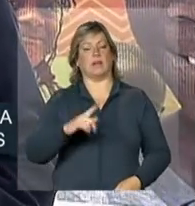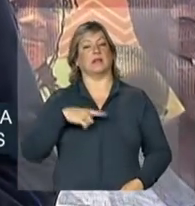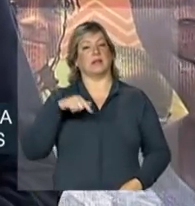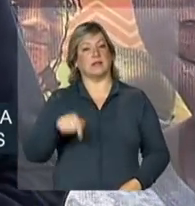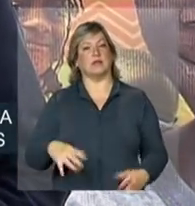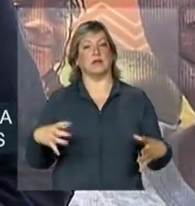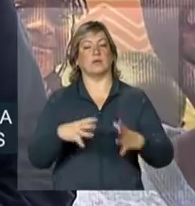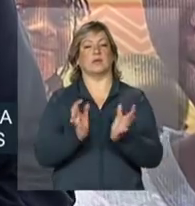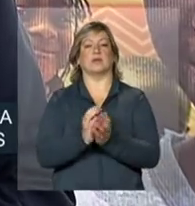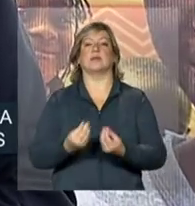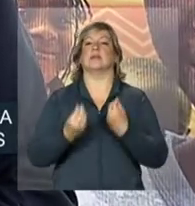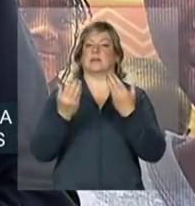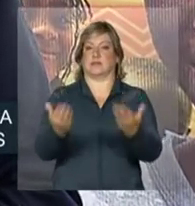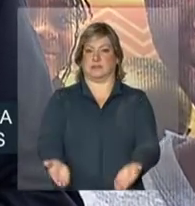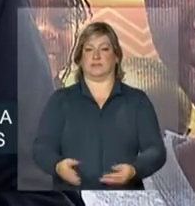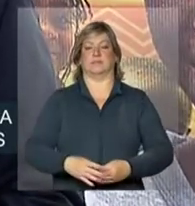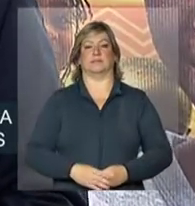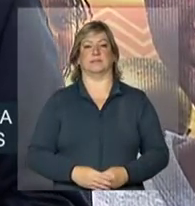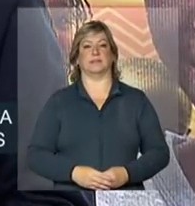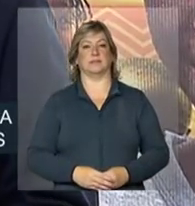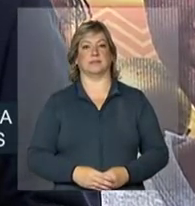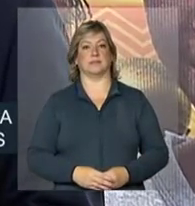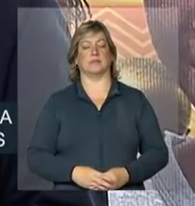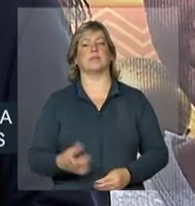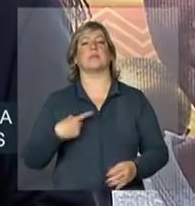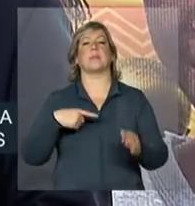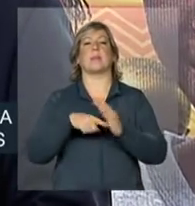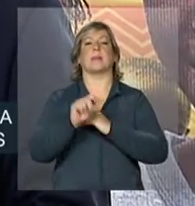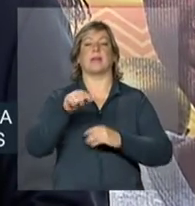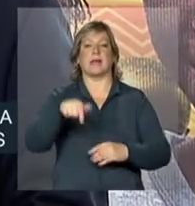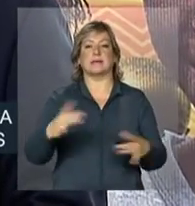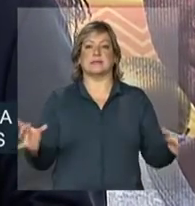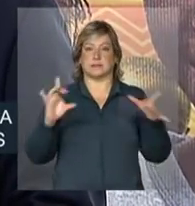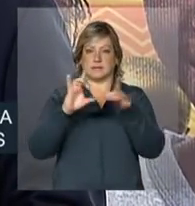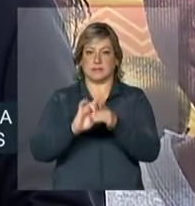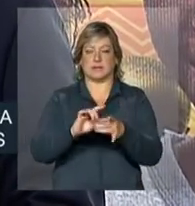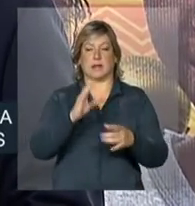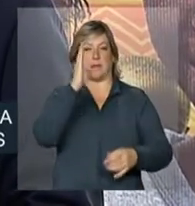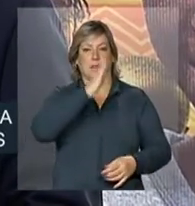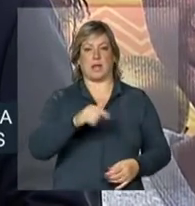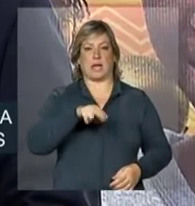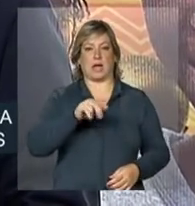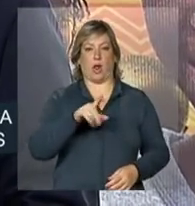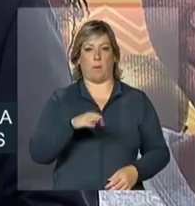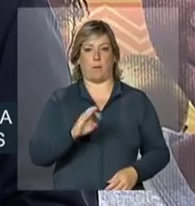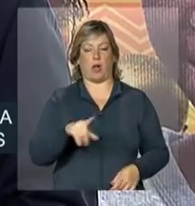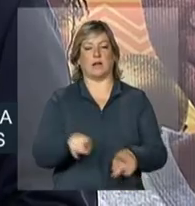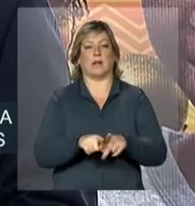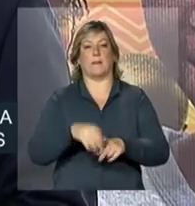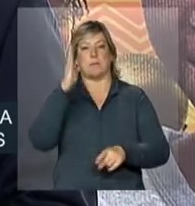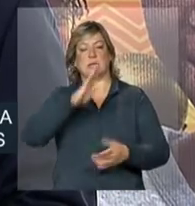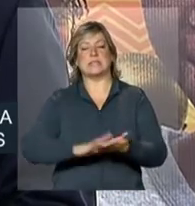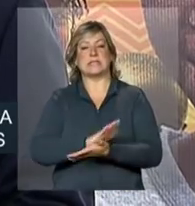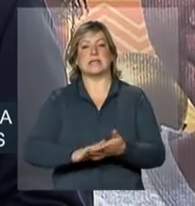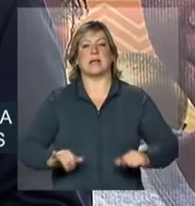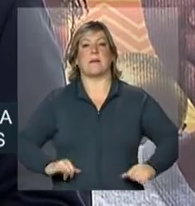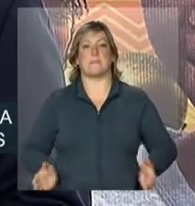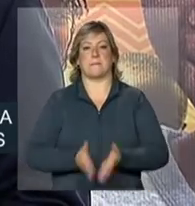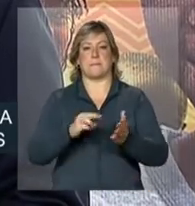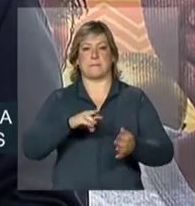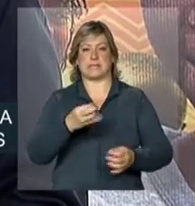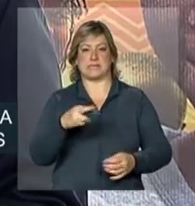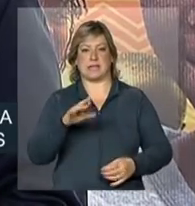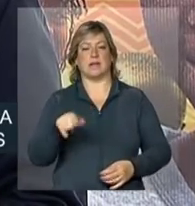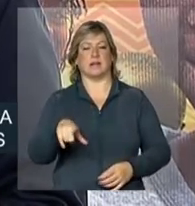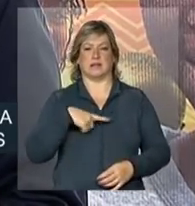de prover. Bom, e essa integração entre o Brasil Quilombola e o Plano Brasil Sem Miséria, você acha que vai facilitar que essas políticas sociais